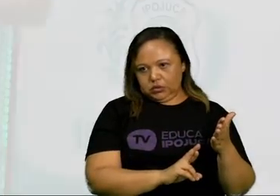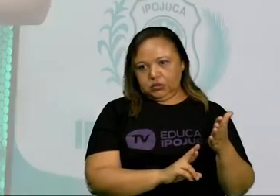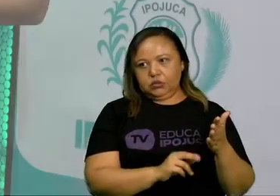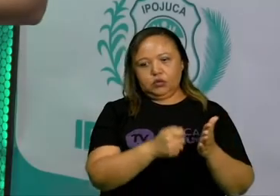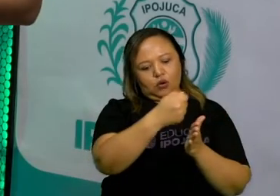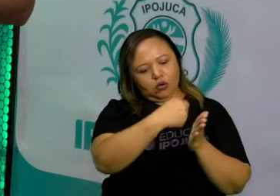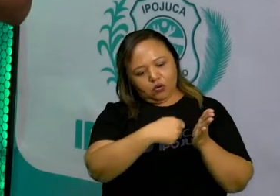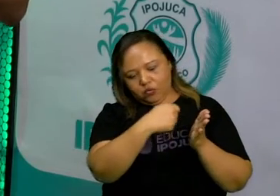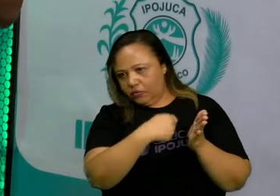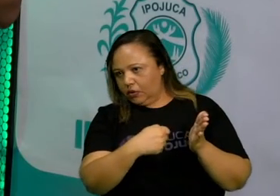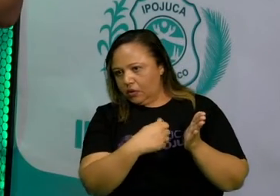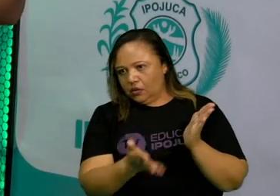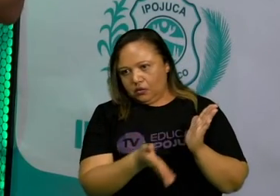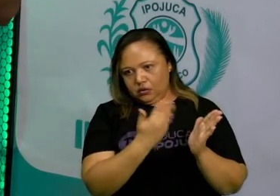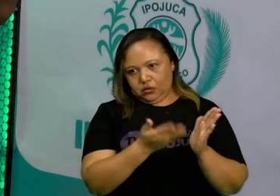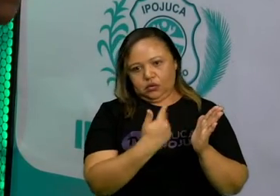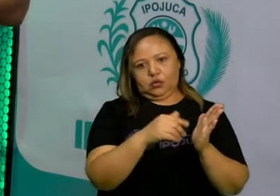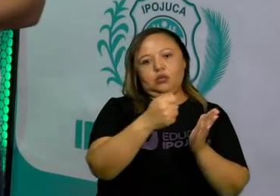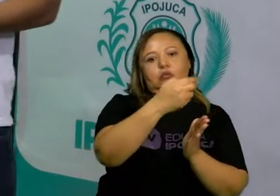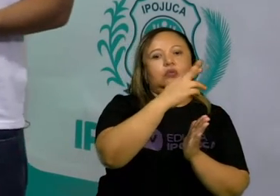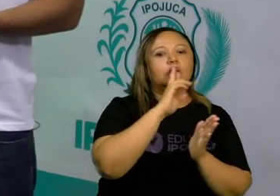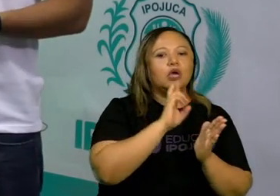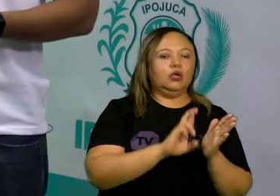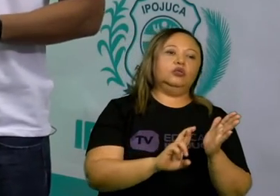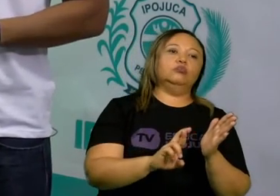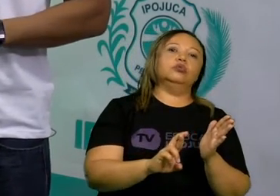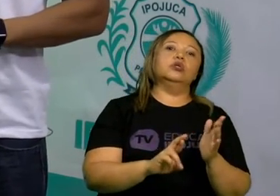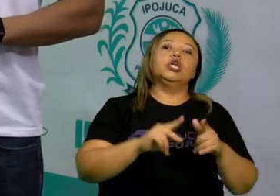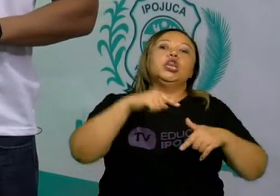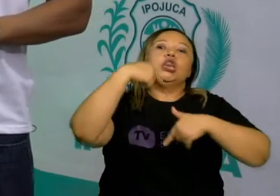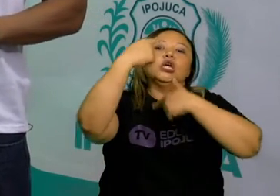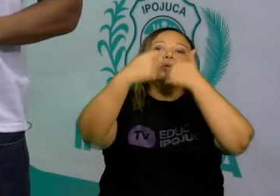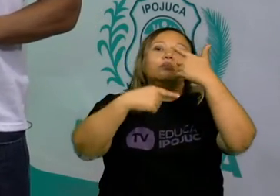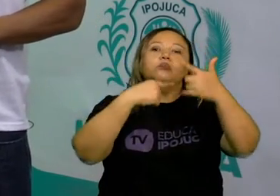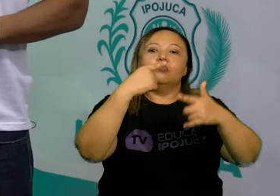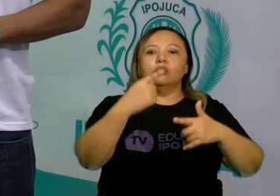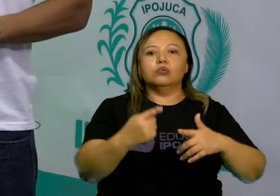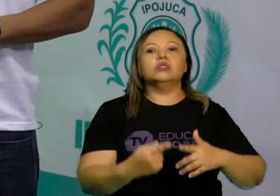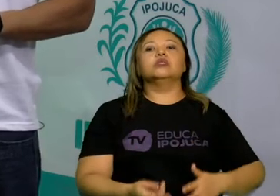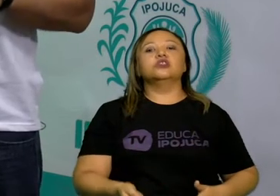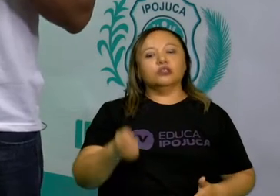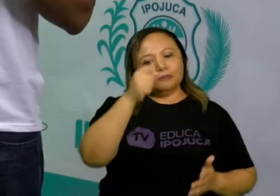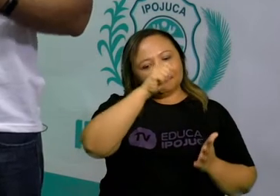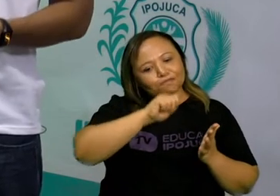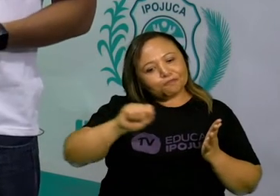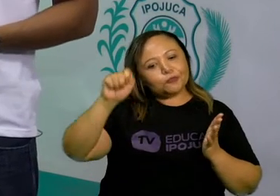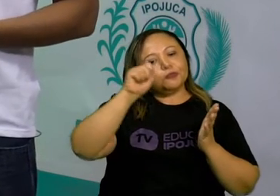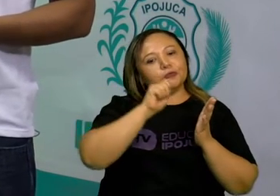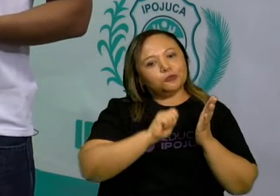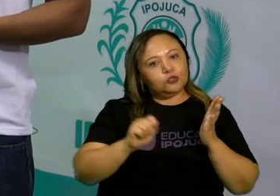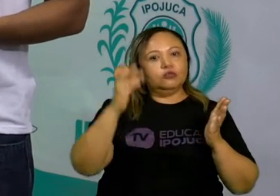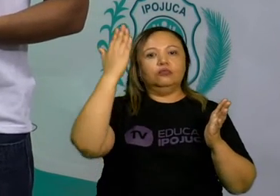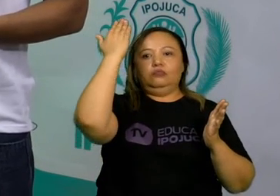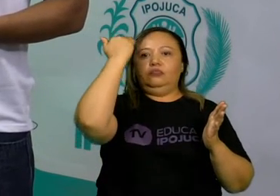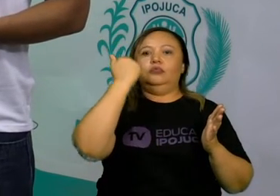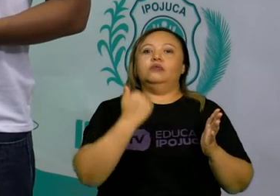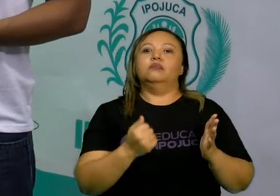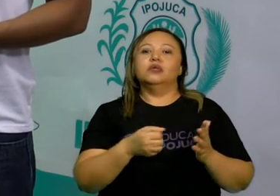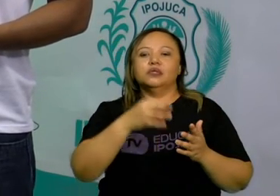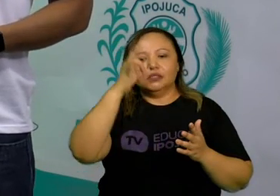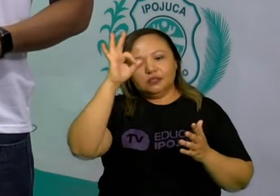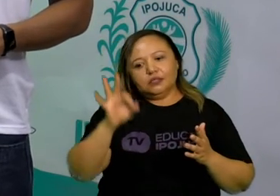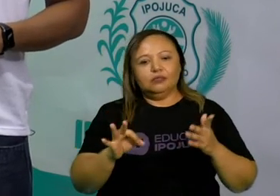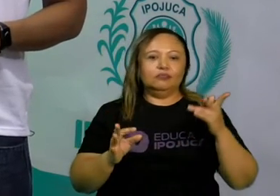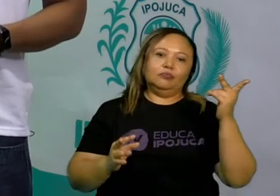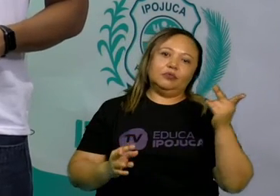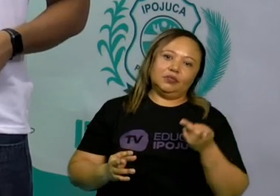respondem ela no caderno. E a gente faz a correção, então, na nossa próxima aula, no nosso próximo encontro. Tá